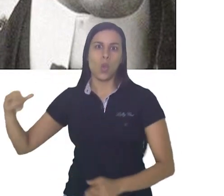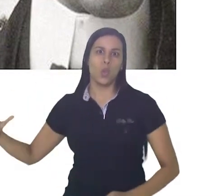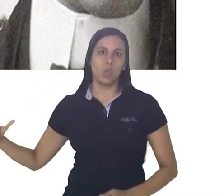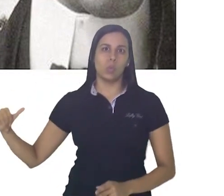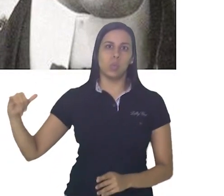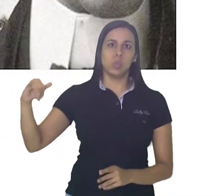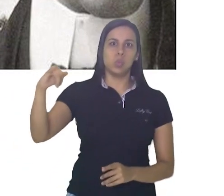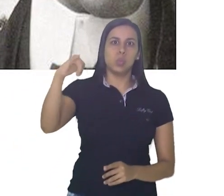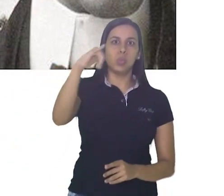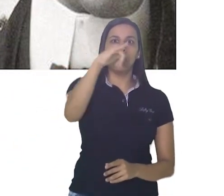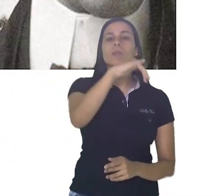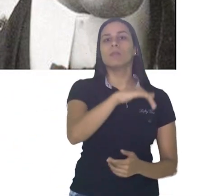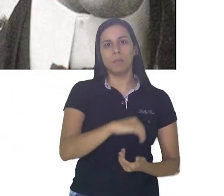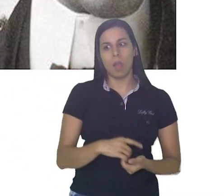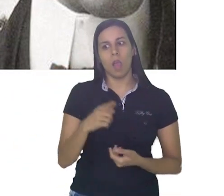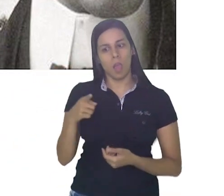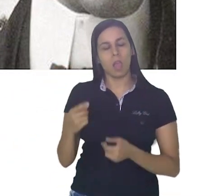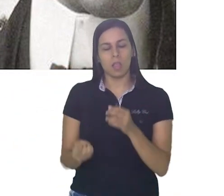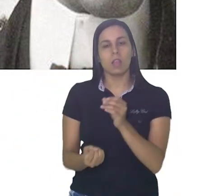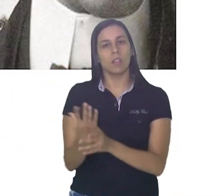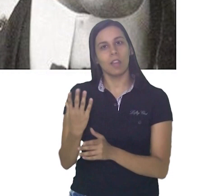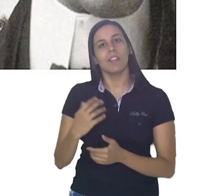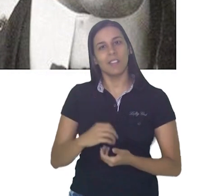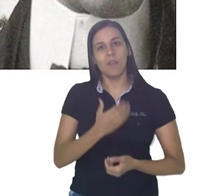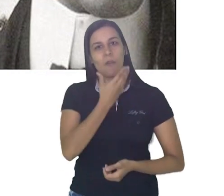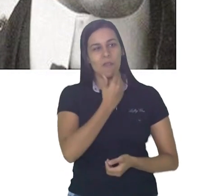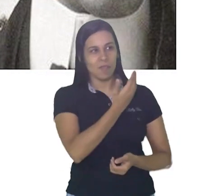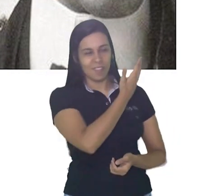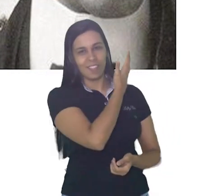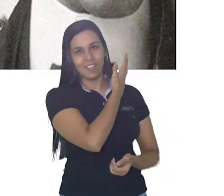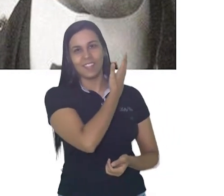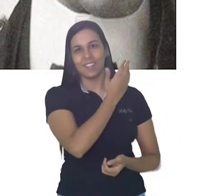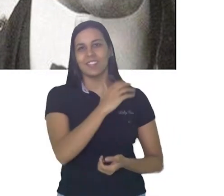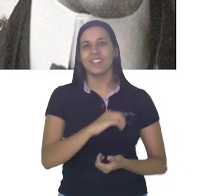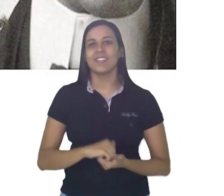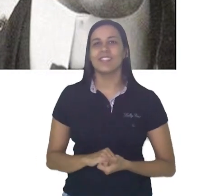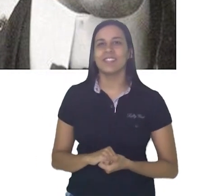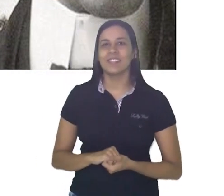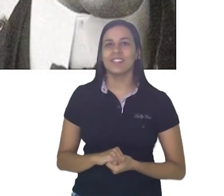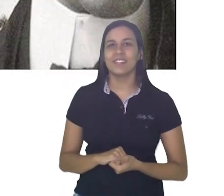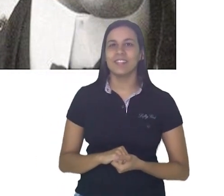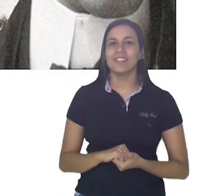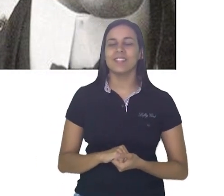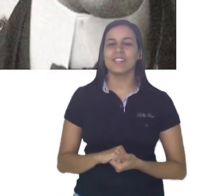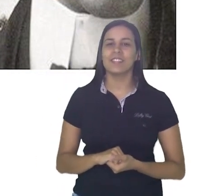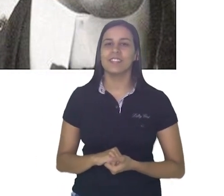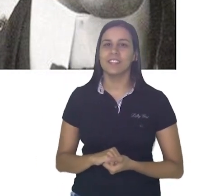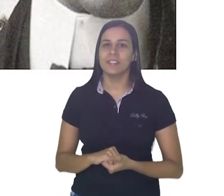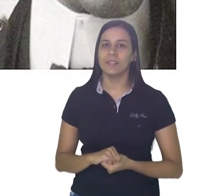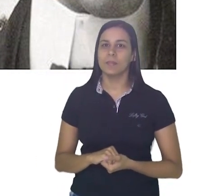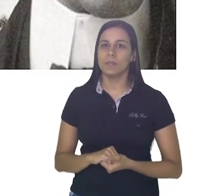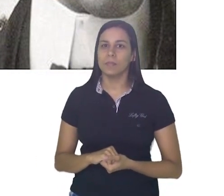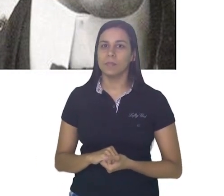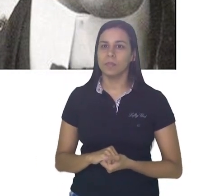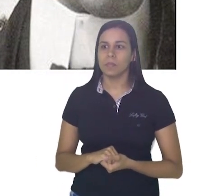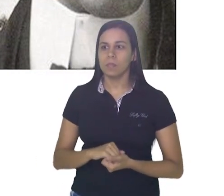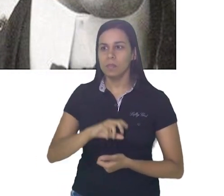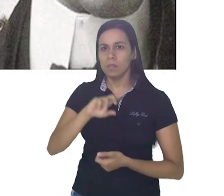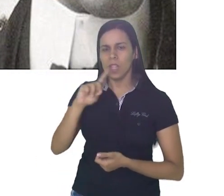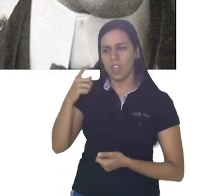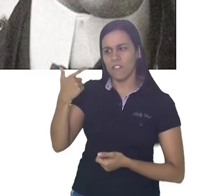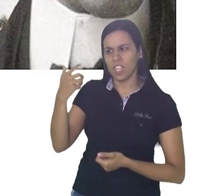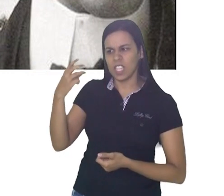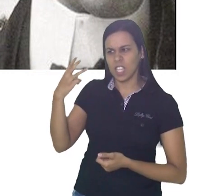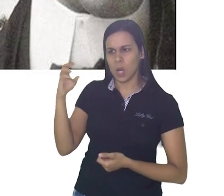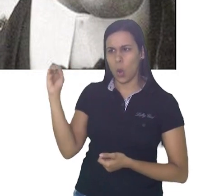por ter projetado, criado e voado em um dos primeiros balões dirigíveis, movido a gasolina. No dia 23